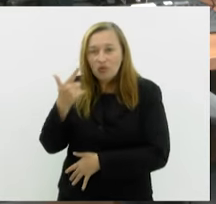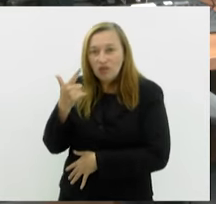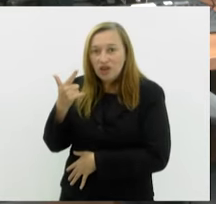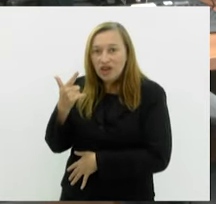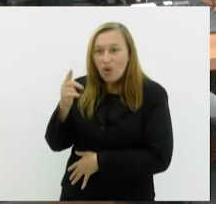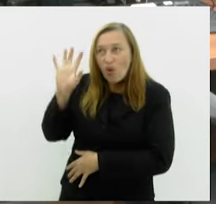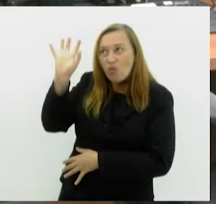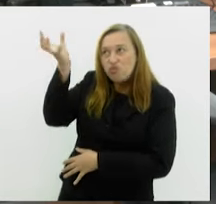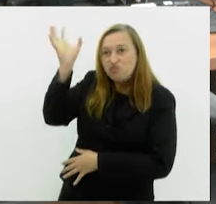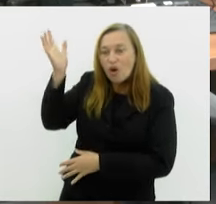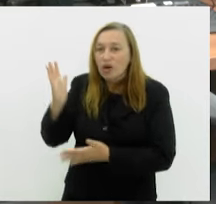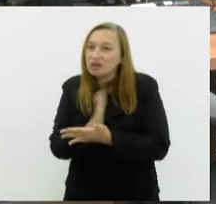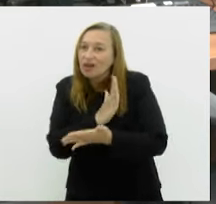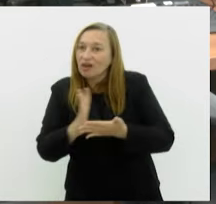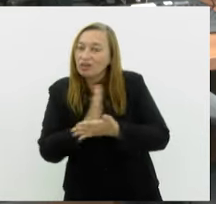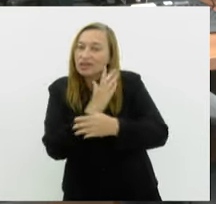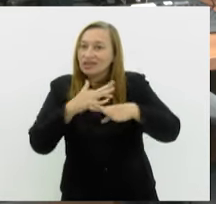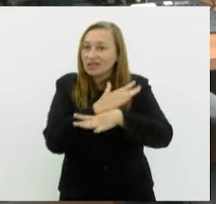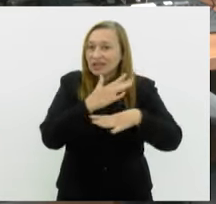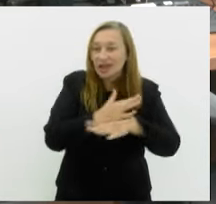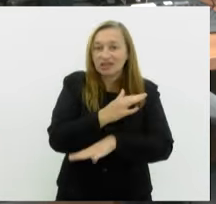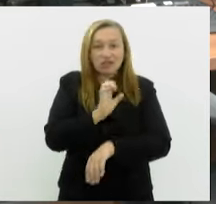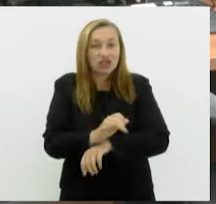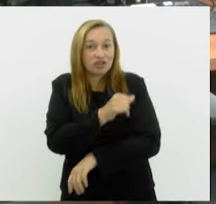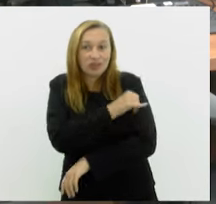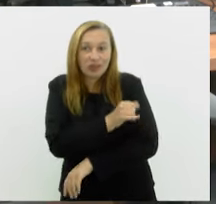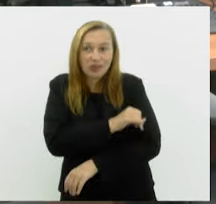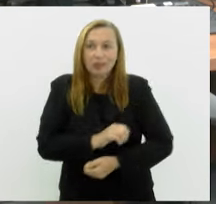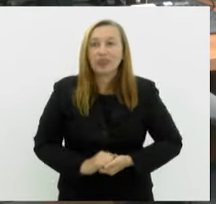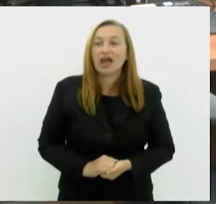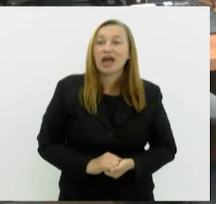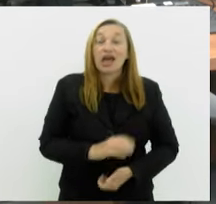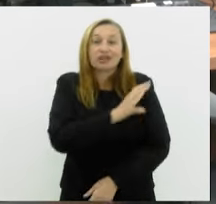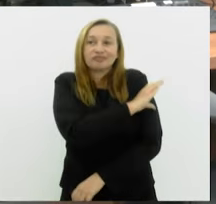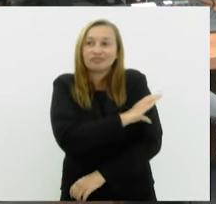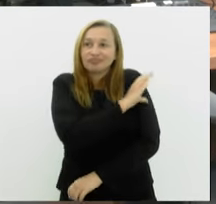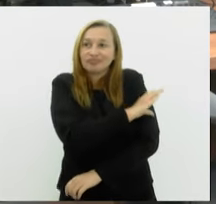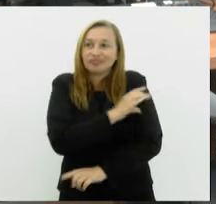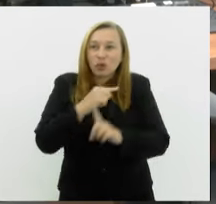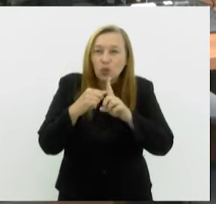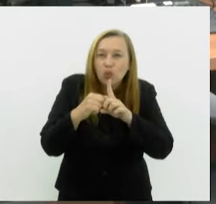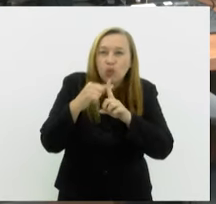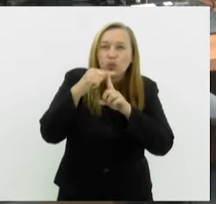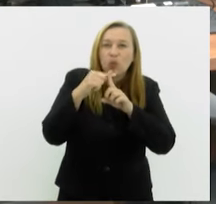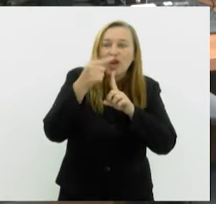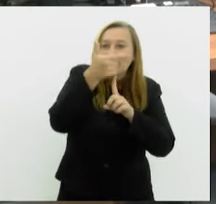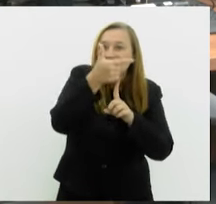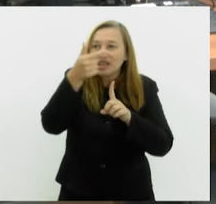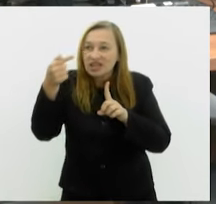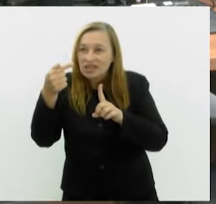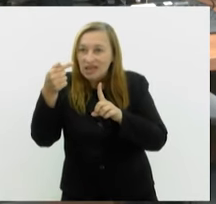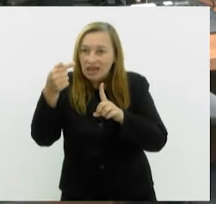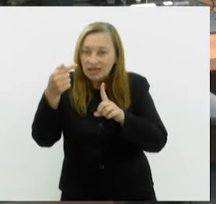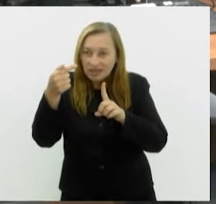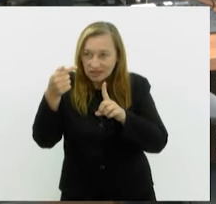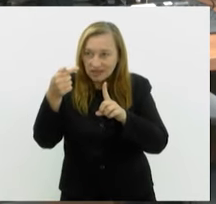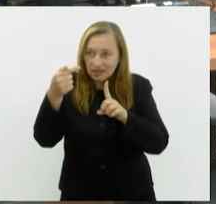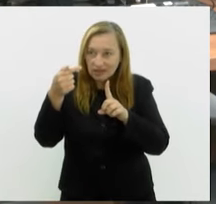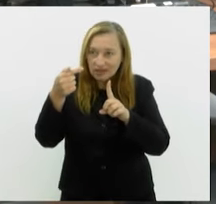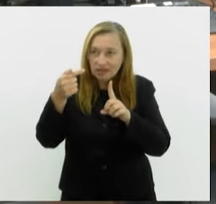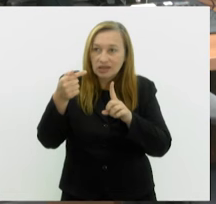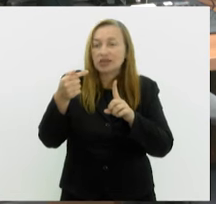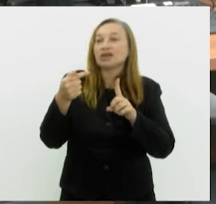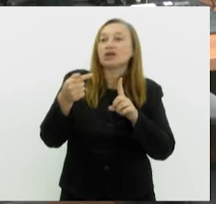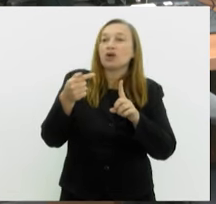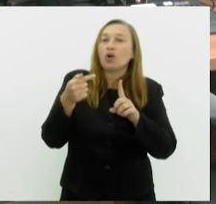tempo em algumas cidades aqui do Estado do Rio. Em Campos dos Goitacazes, agora 27 graus, com o